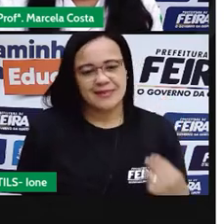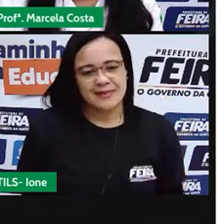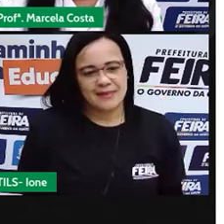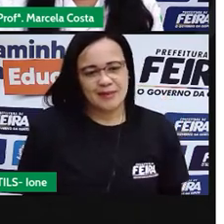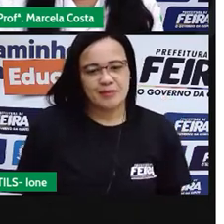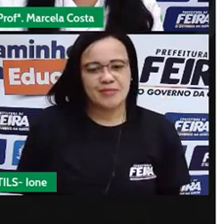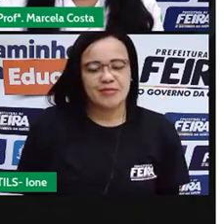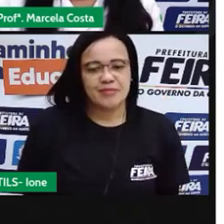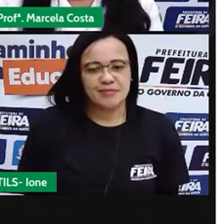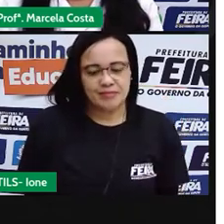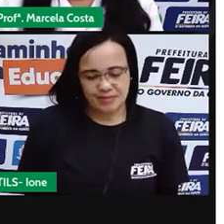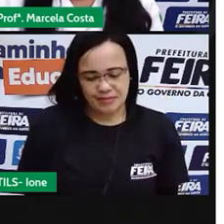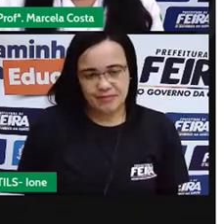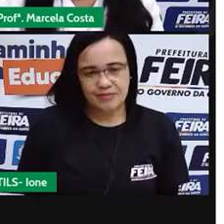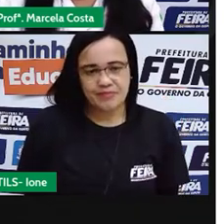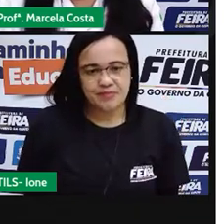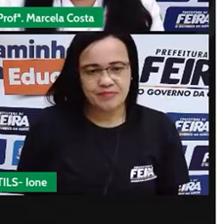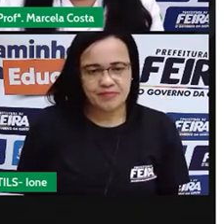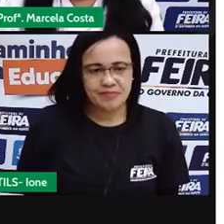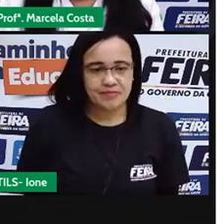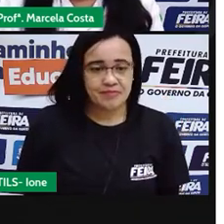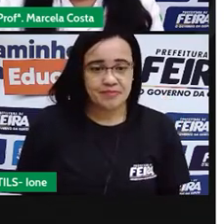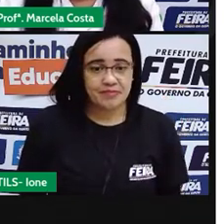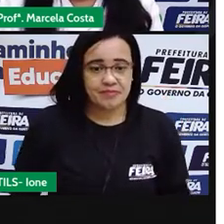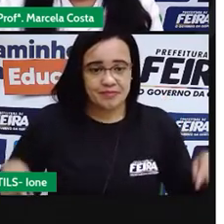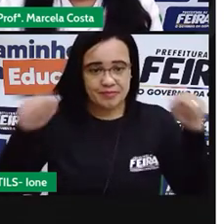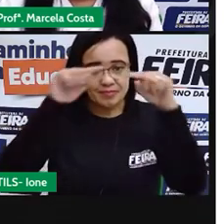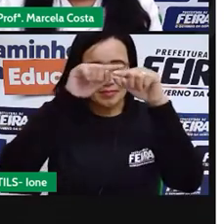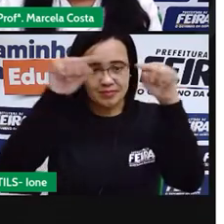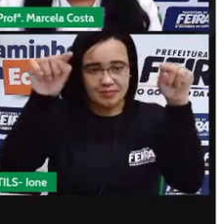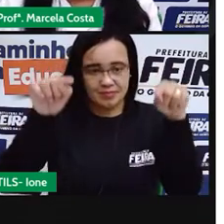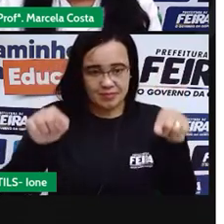agora o quadrado